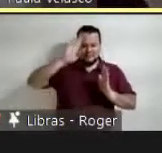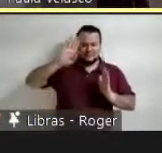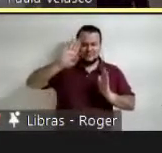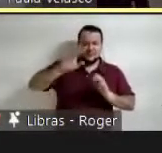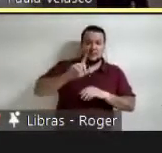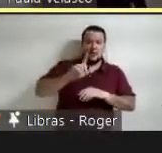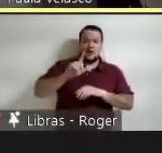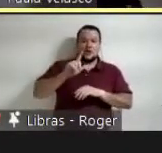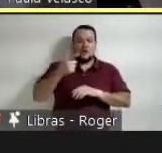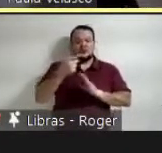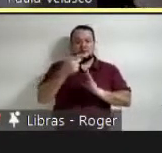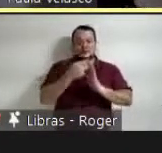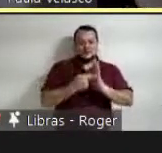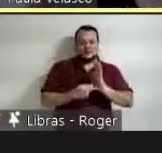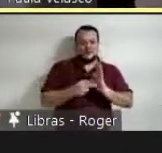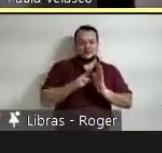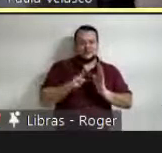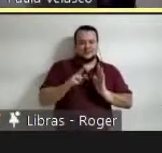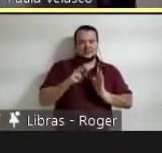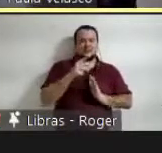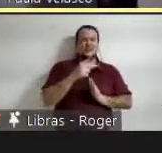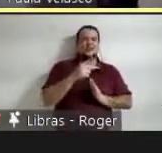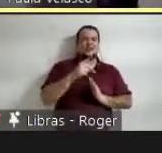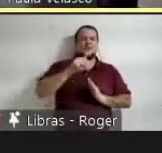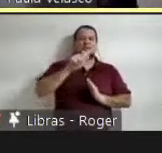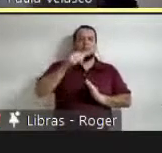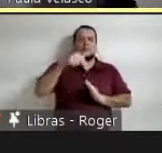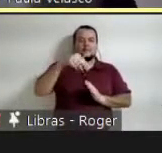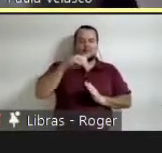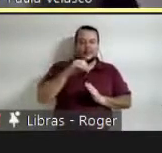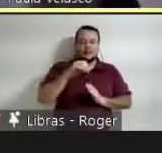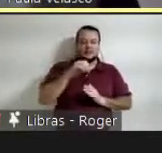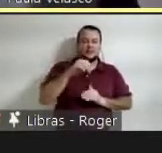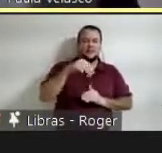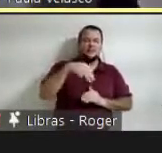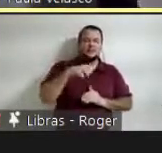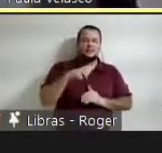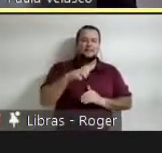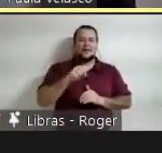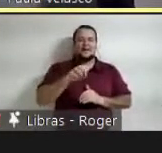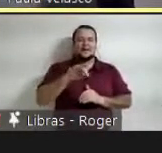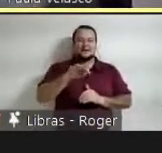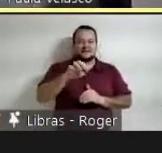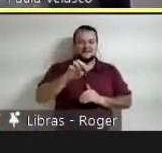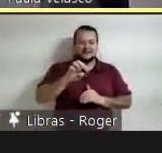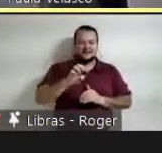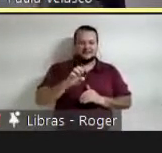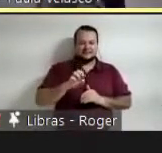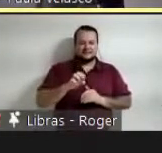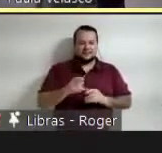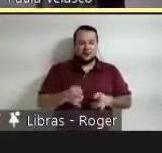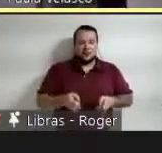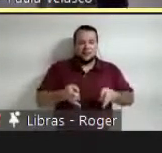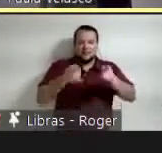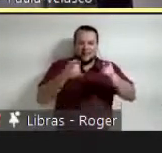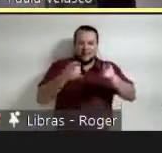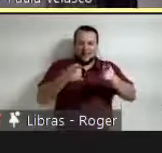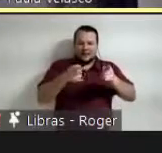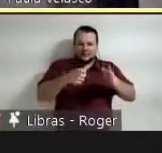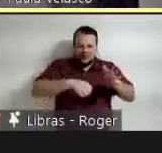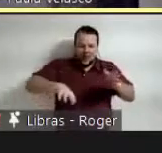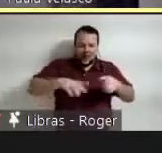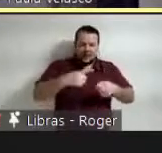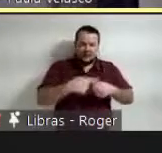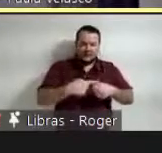edificio corporativo no campus Arauco em Concepção, a convocatória do concurso e os